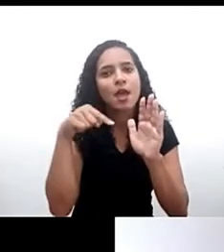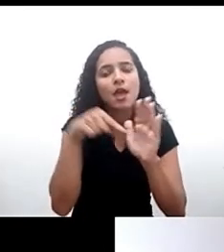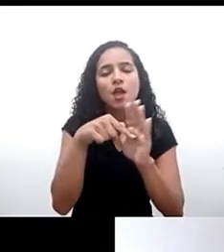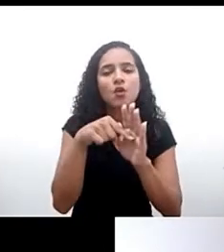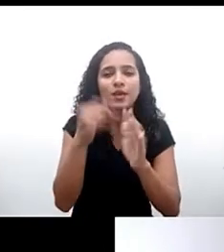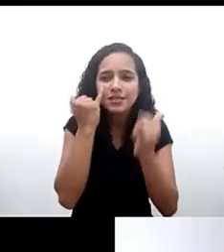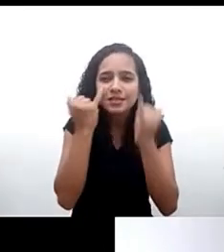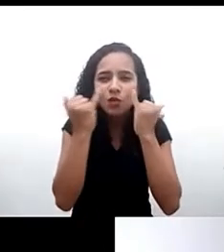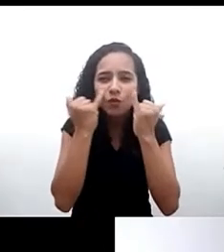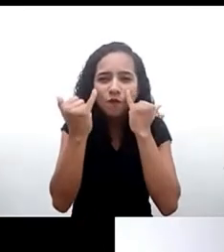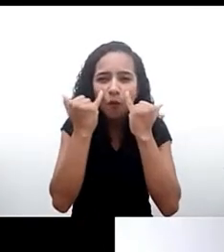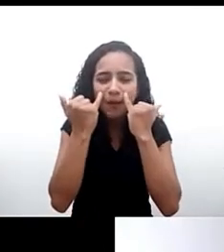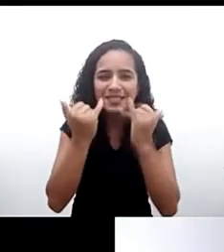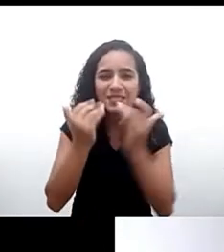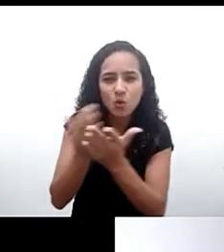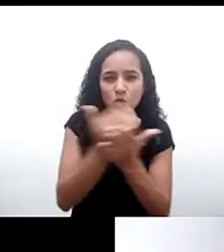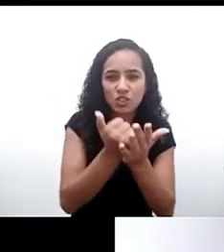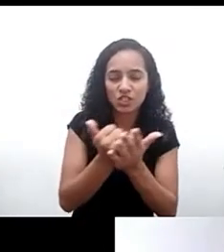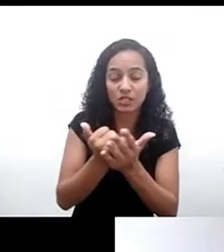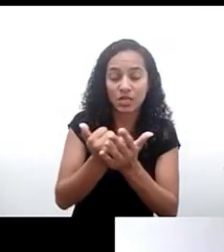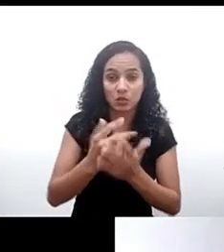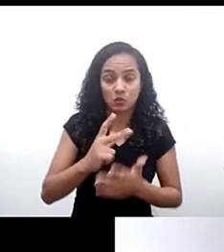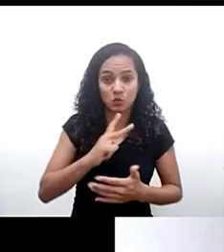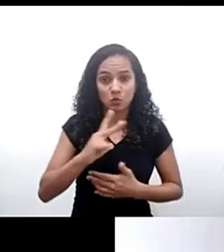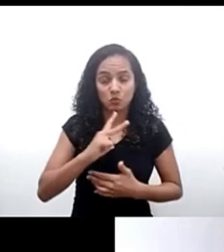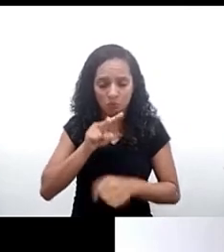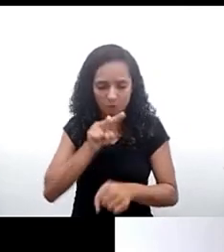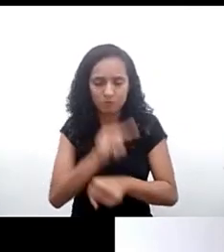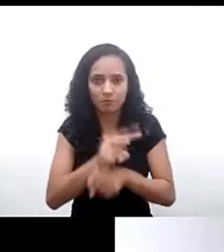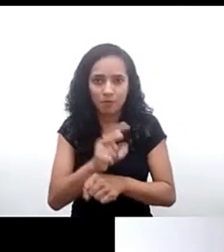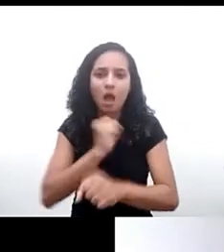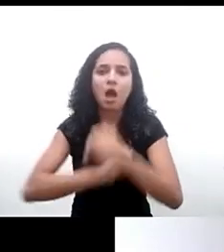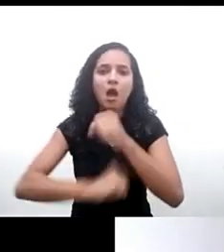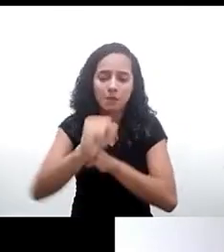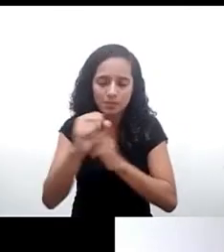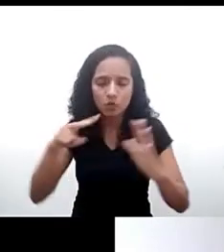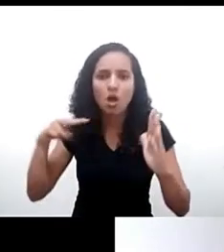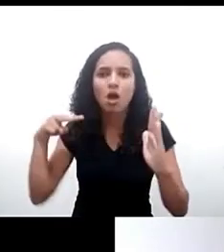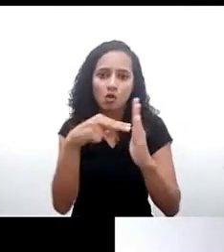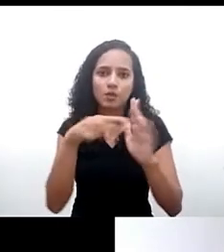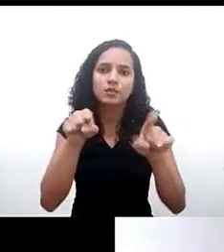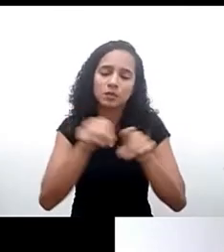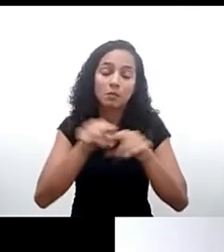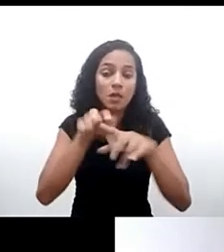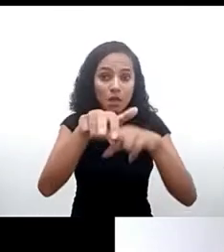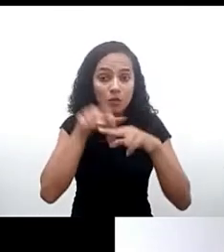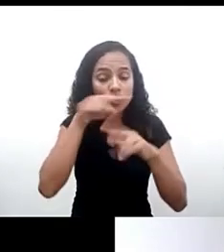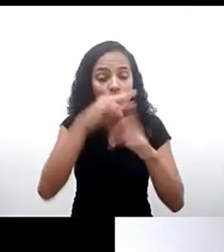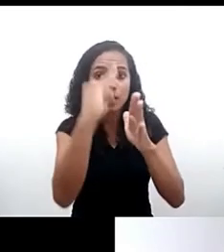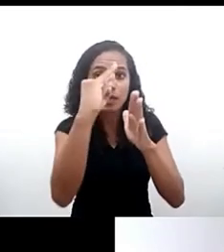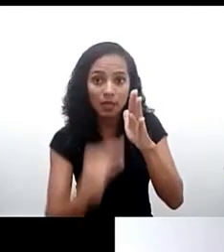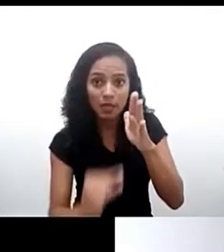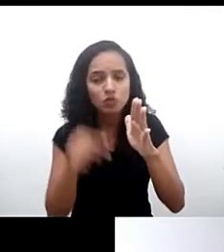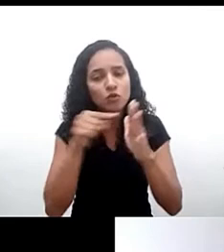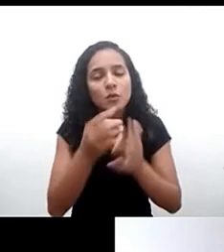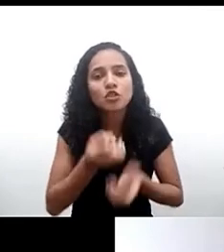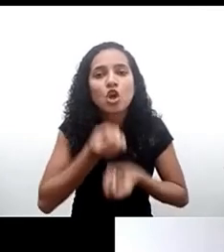pessoais também reconhecida no ano passado pela nossa corte constitucional eu acho que por isso esse documento esse comentário